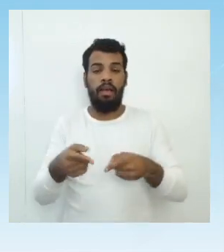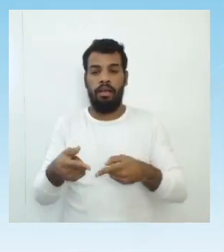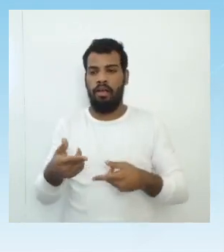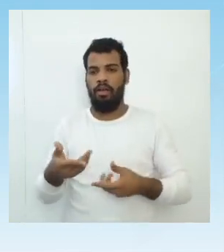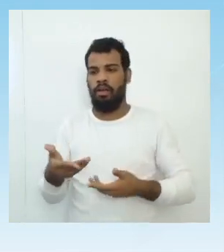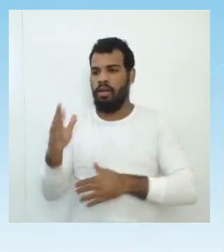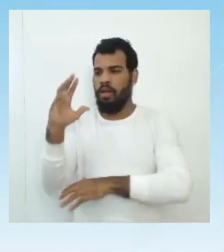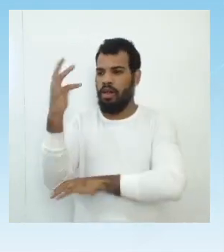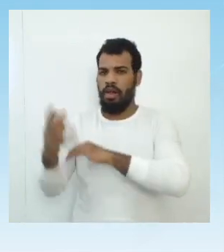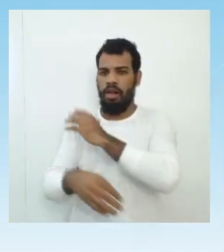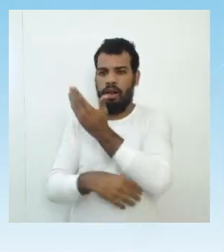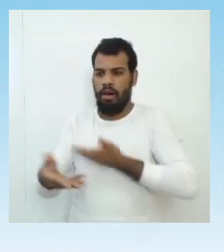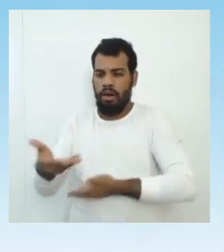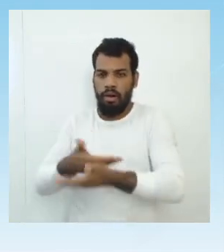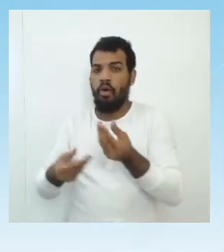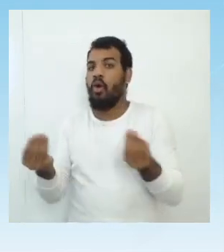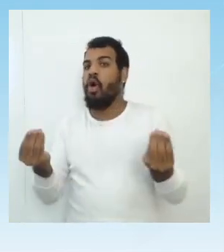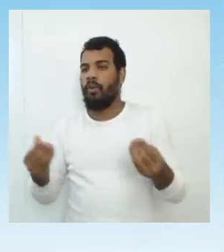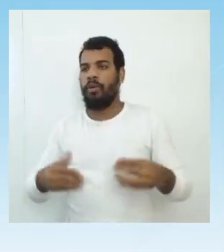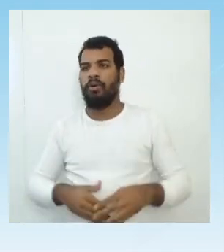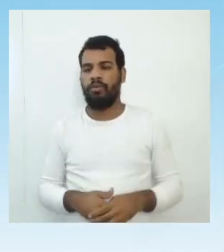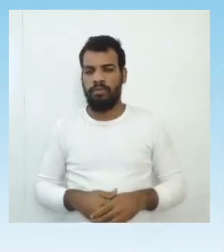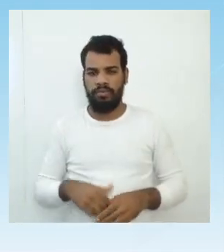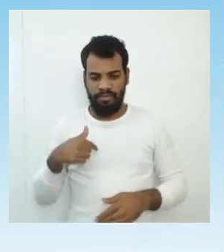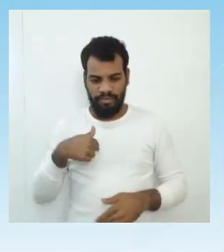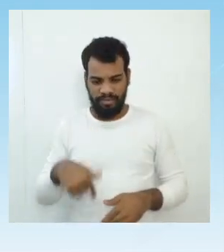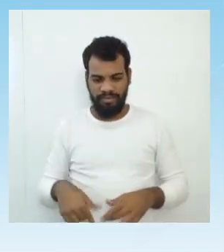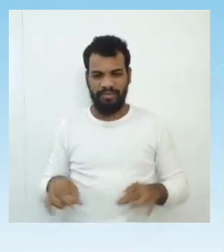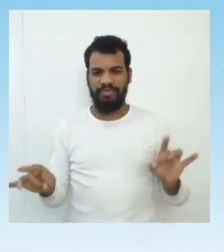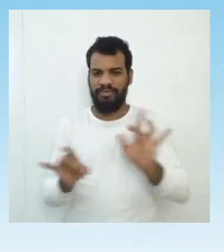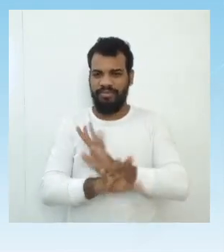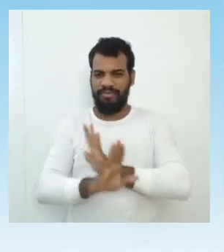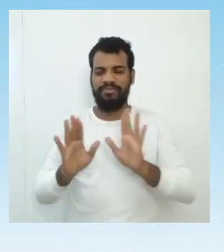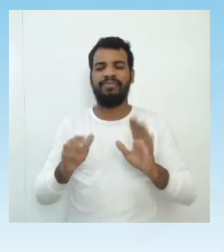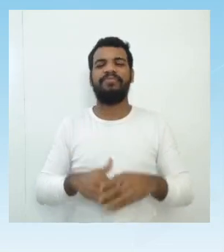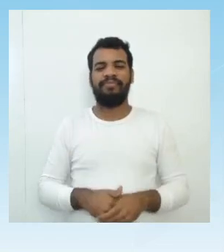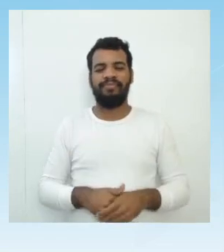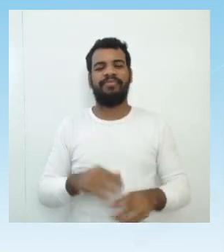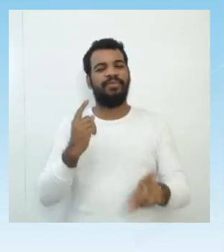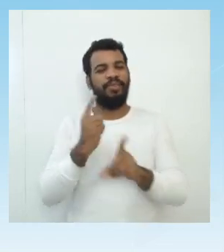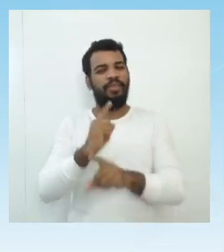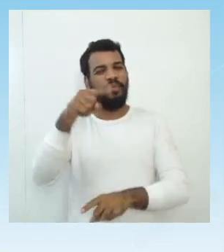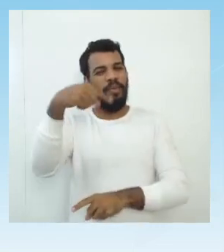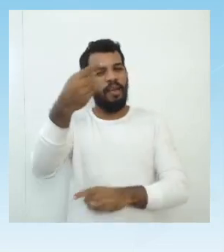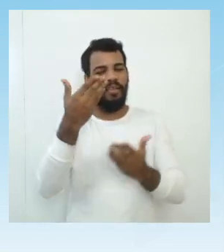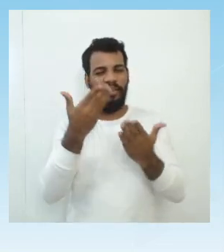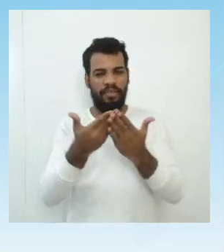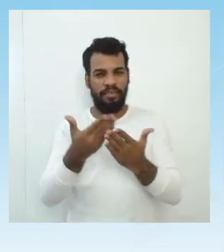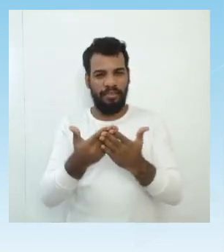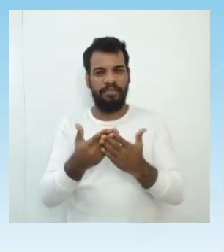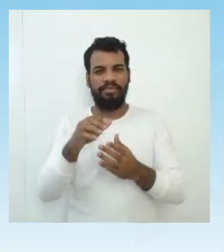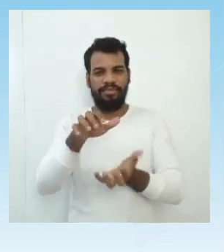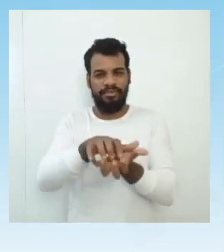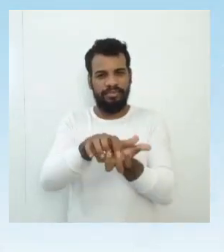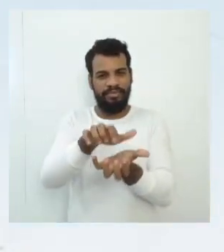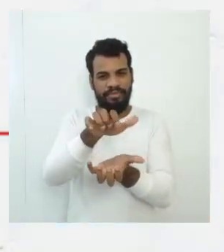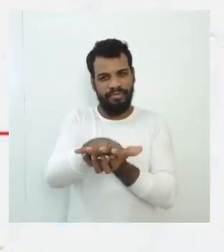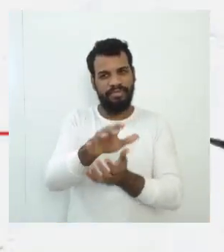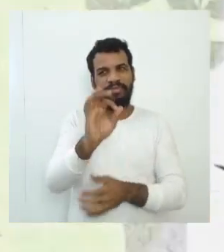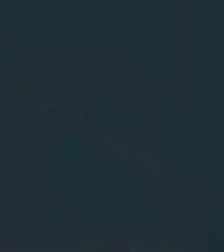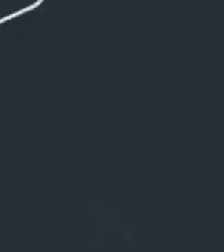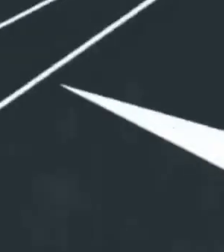socioambiental. Eu vou ficando por aqui e a gente se encontra aí na próxima aula do Educa.pef.